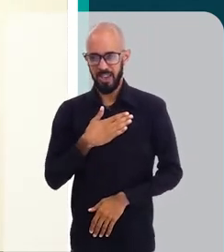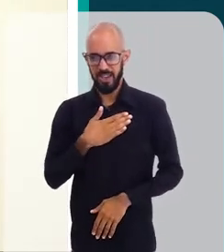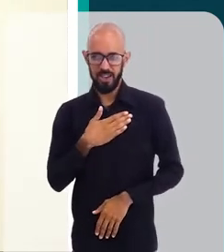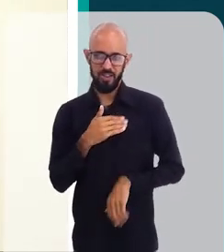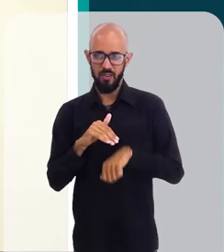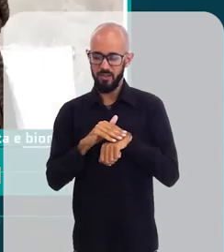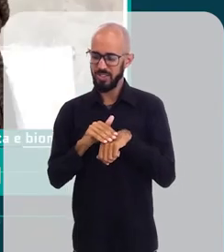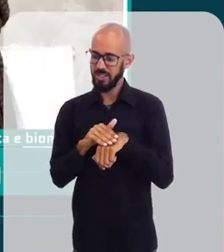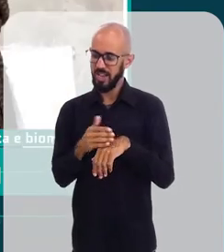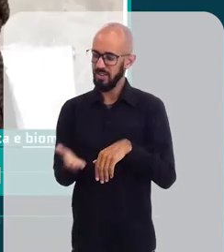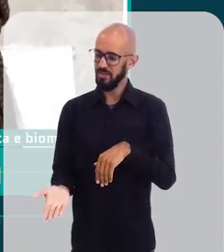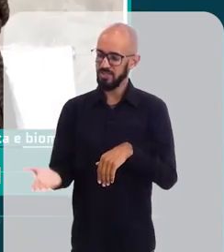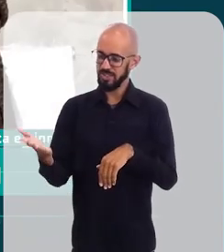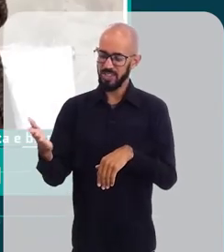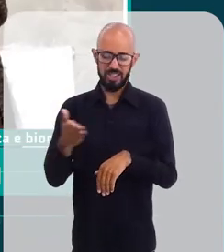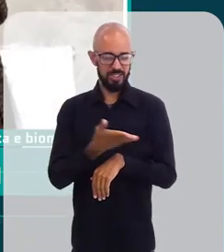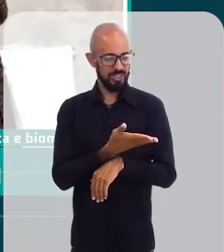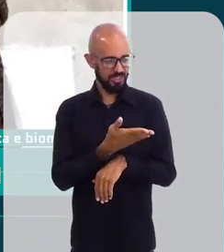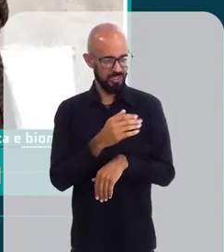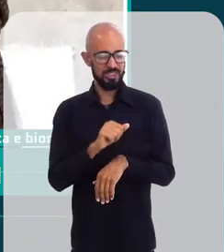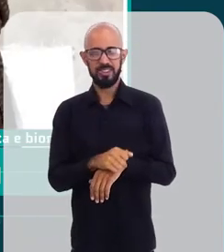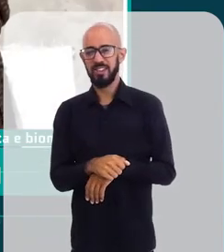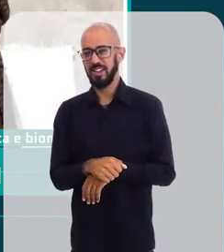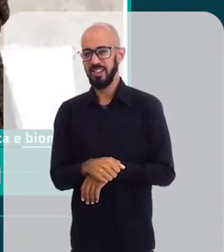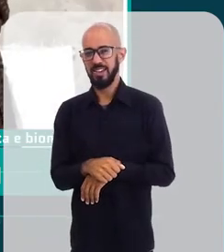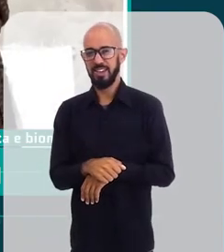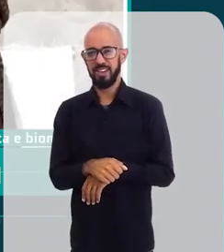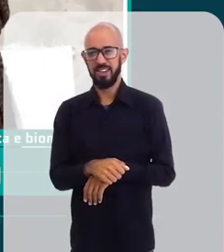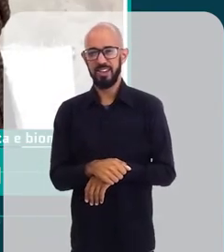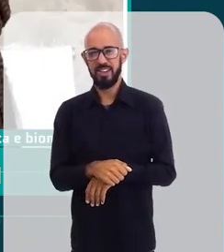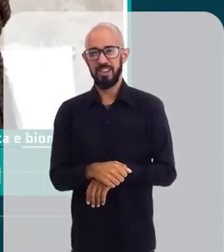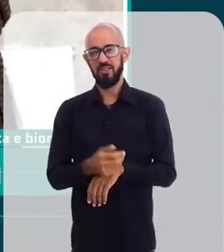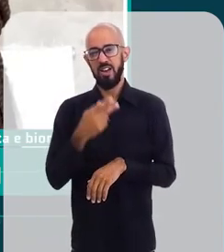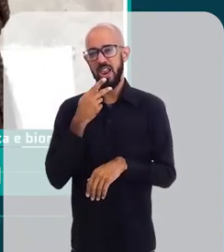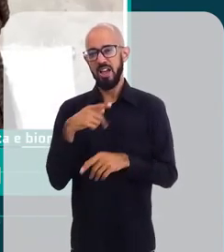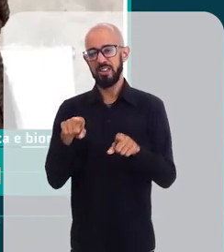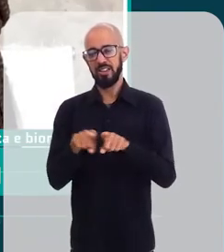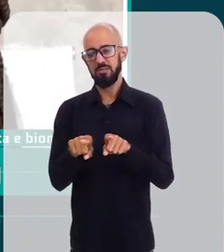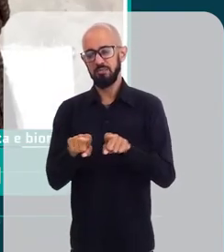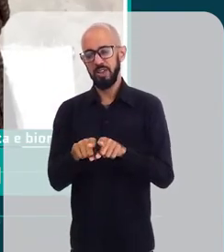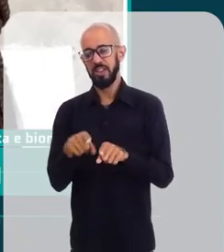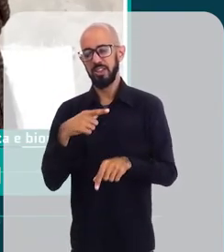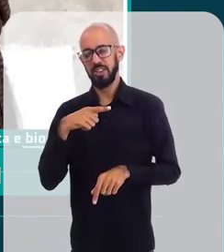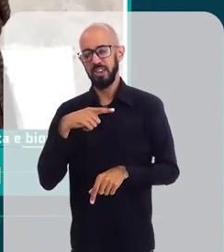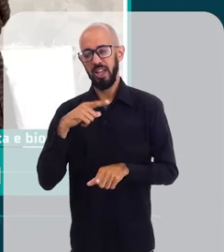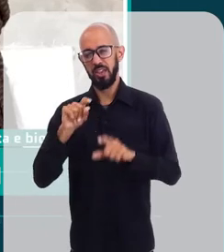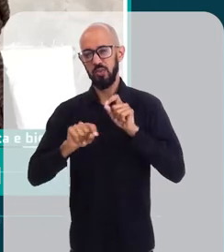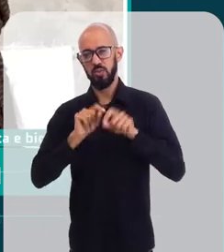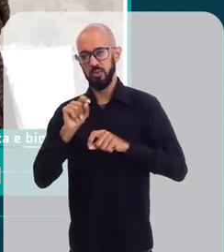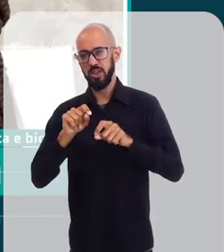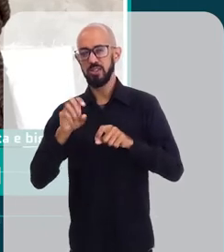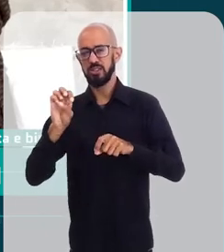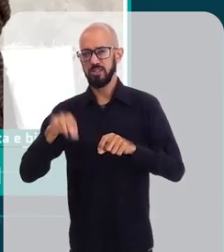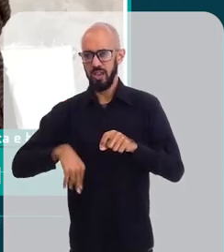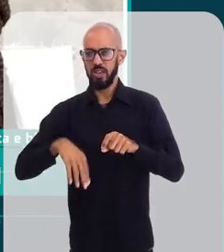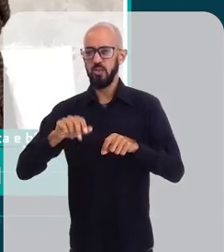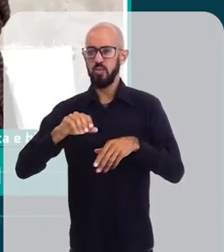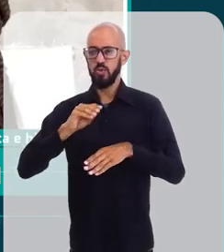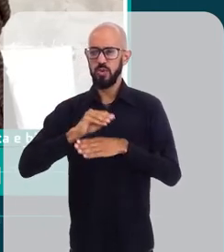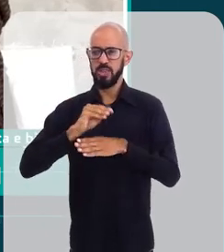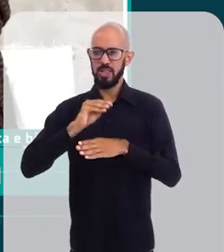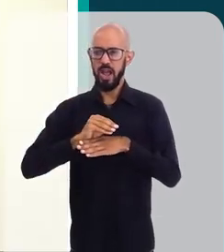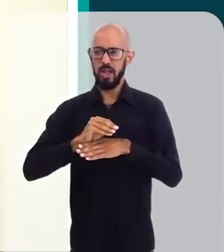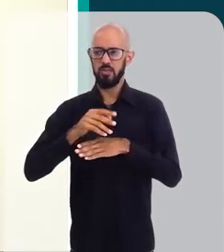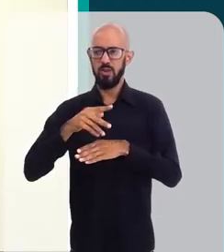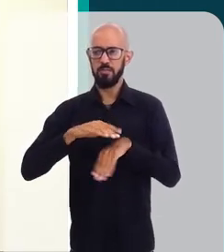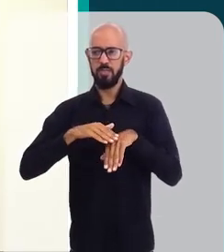conversando com vocês. Obrigada, Ricardo, Cristiane. E dizer que existe hoje, sim, esse cuidado com a pele